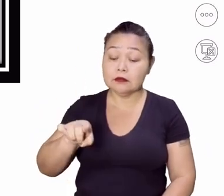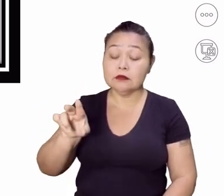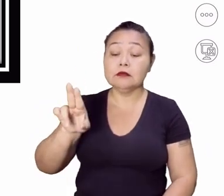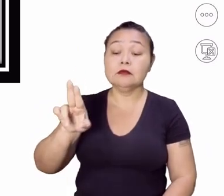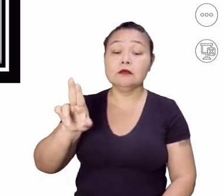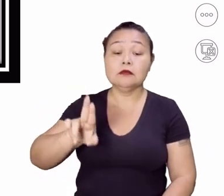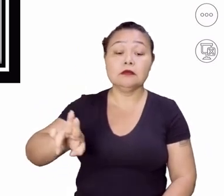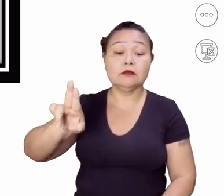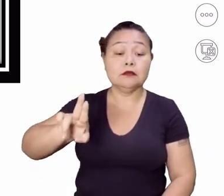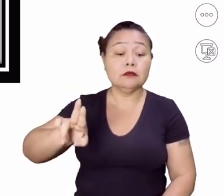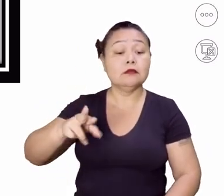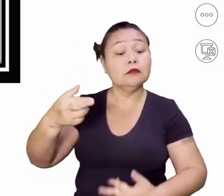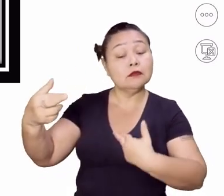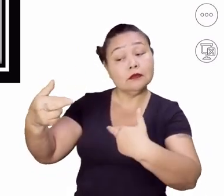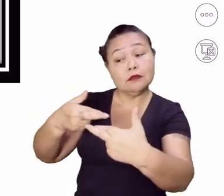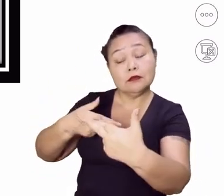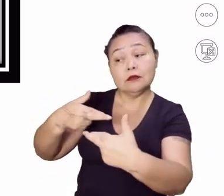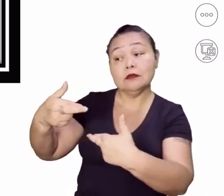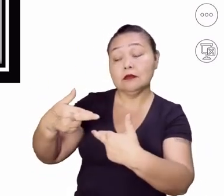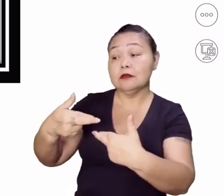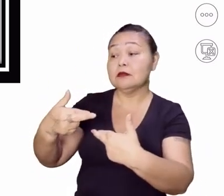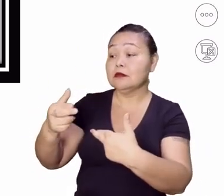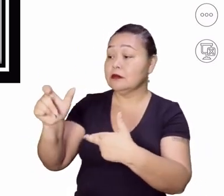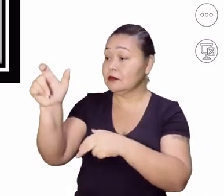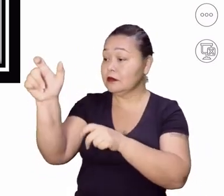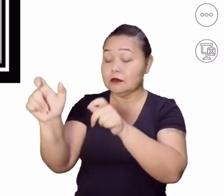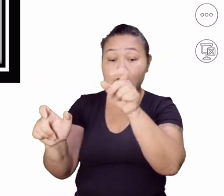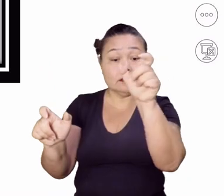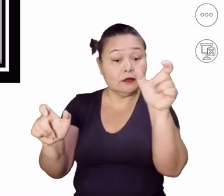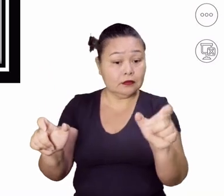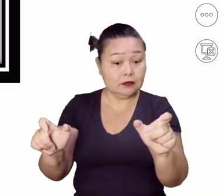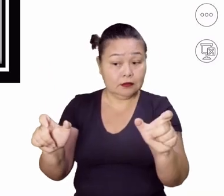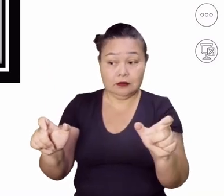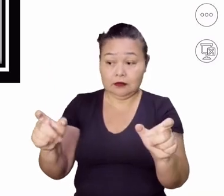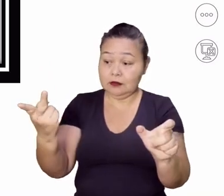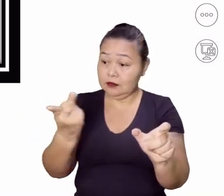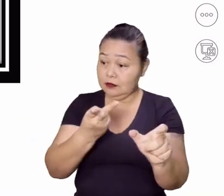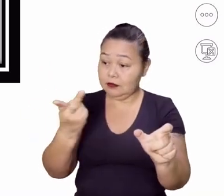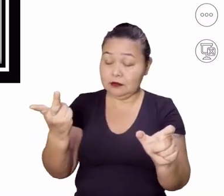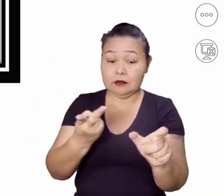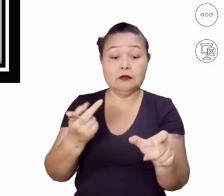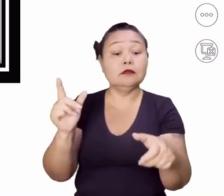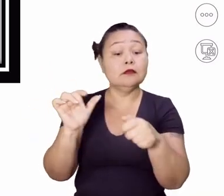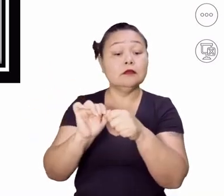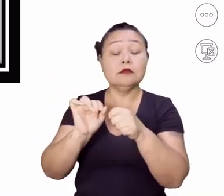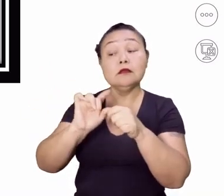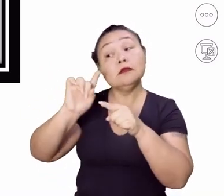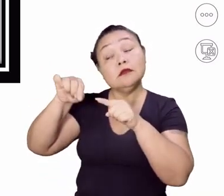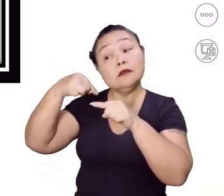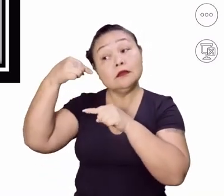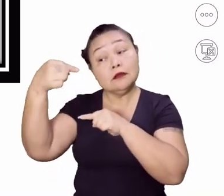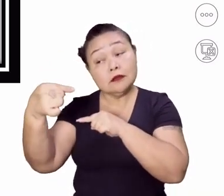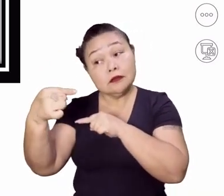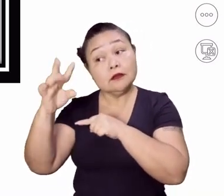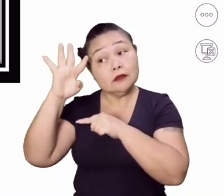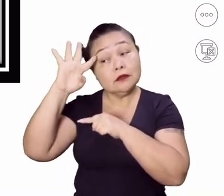essas que são utilizadas nos relacionamentos, que podem afetar positivamente os resultados.